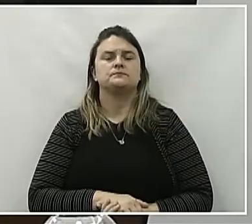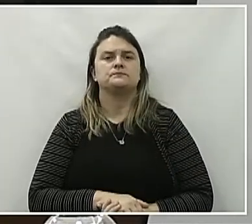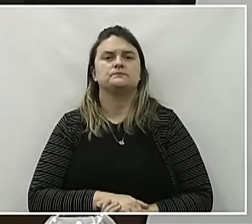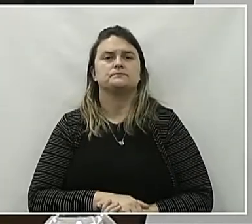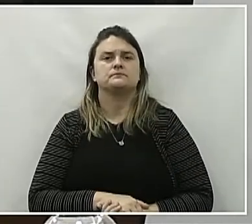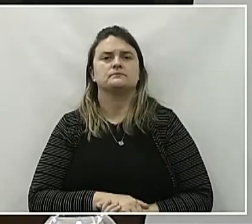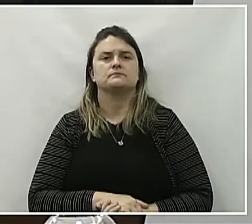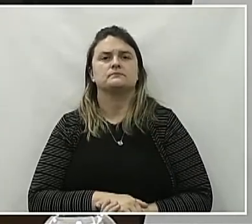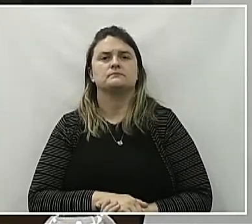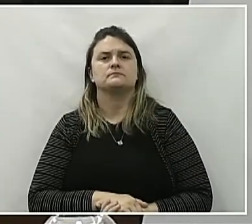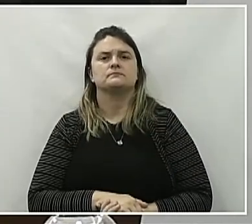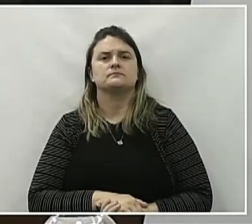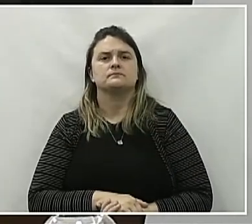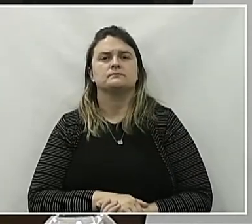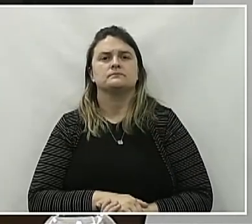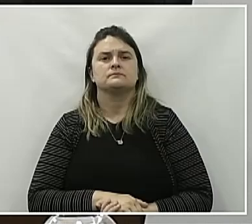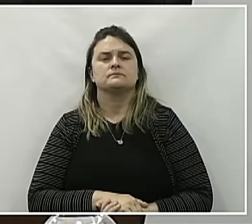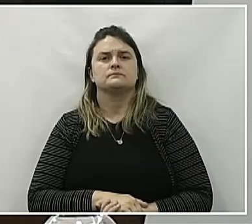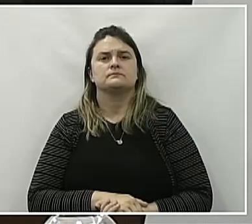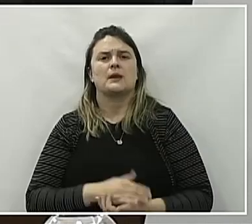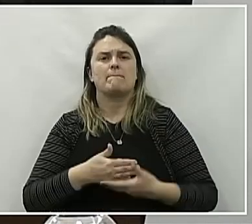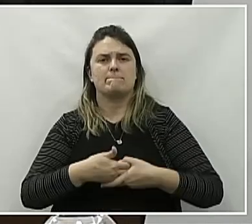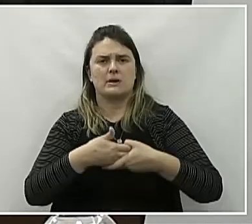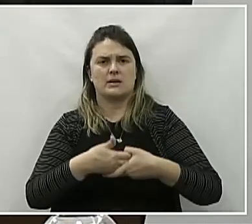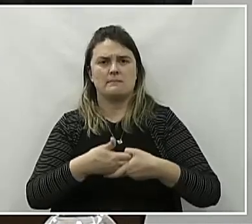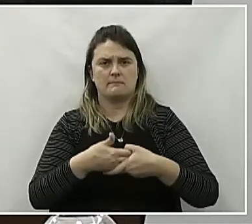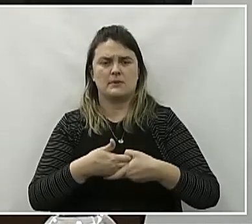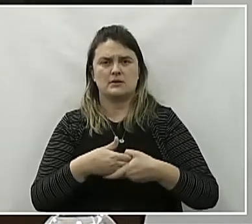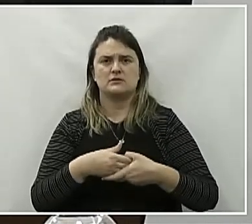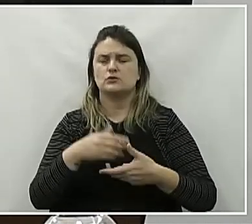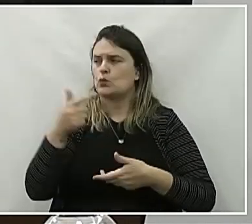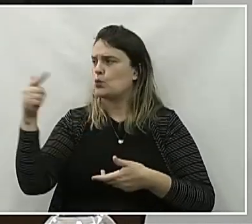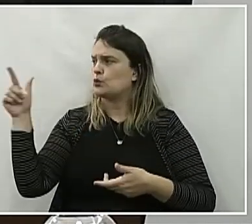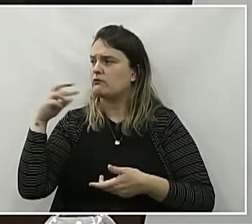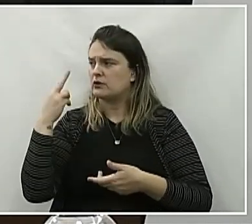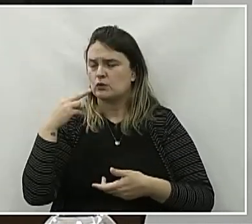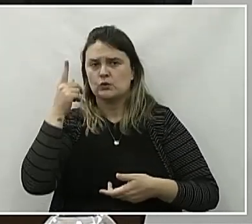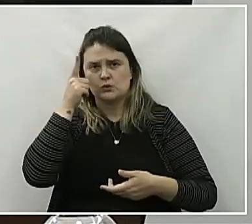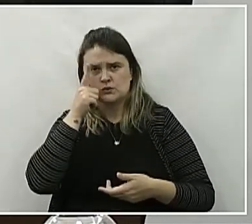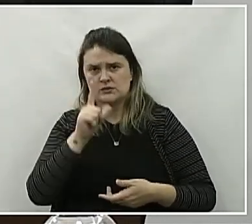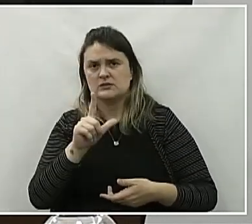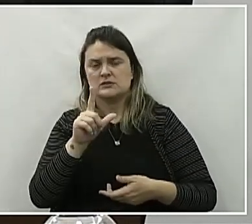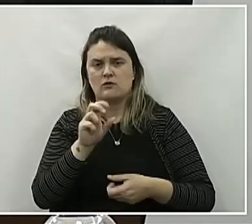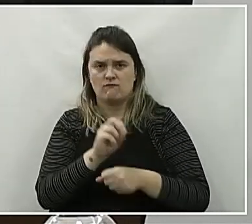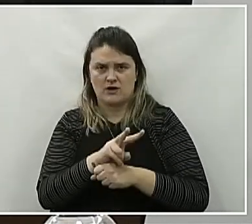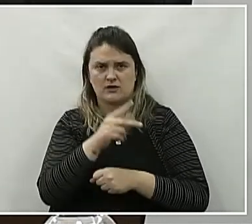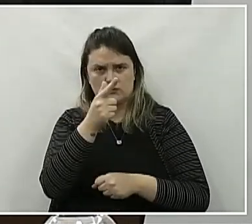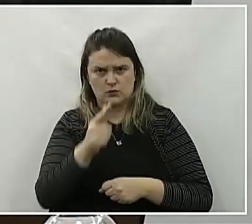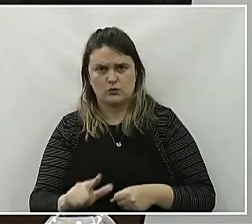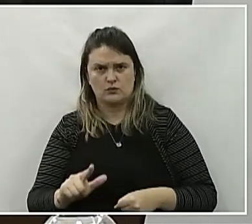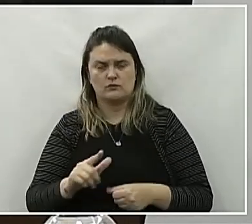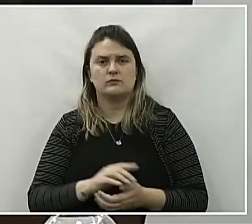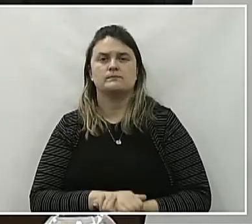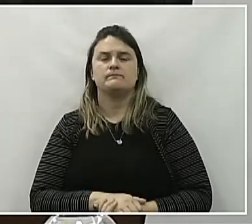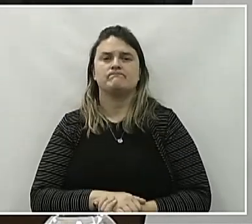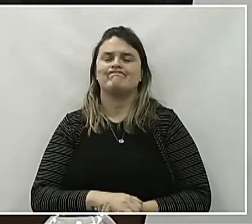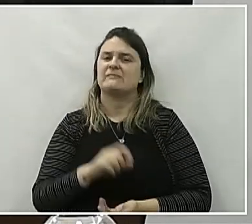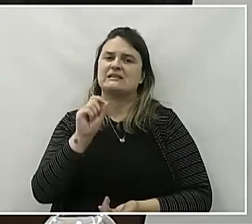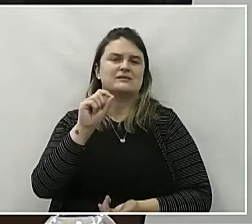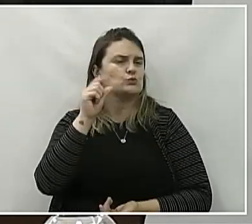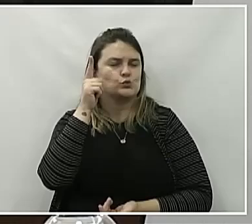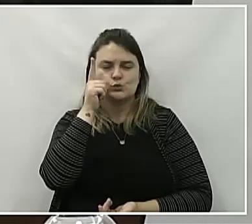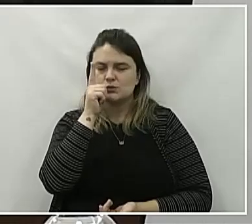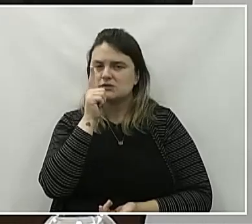Quero parabenizar aqui meus colegas que foram eleitos, que eram meus colegas que